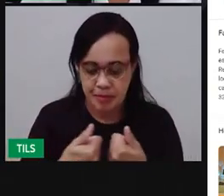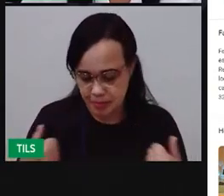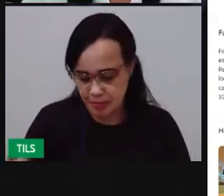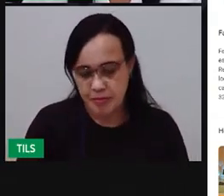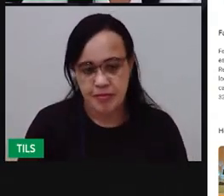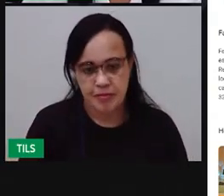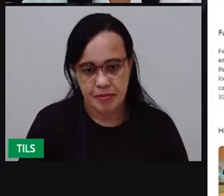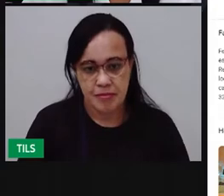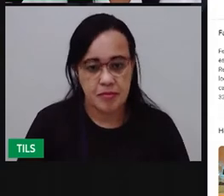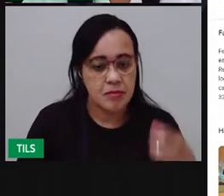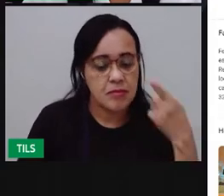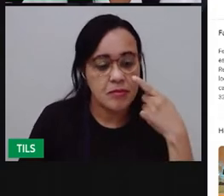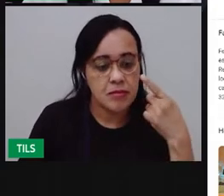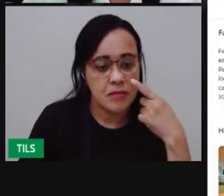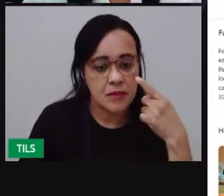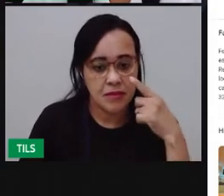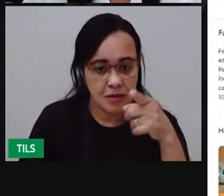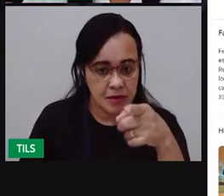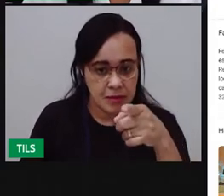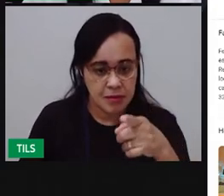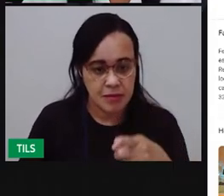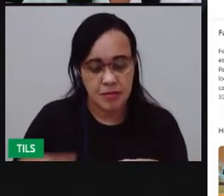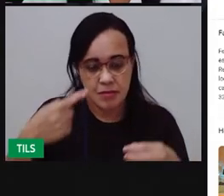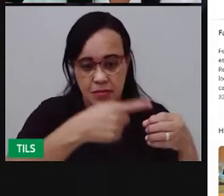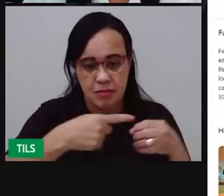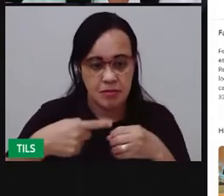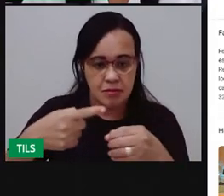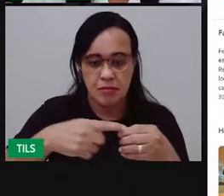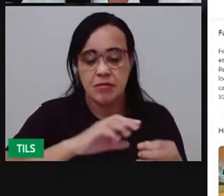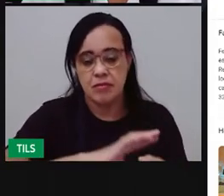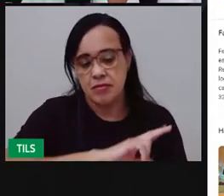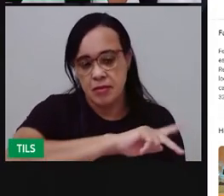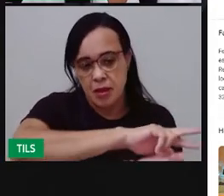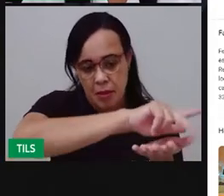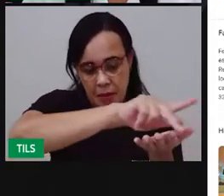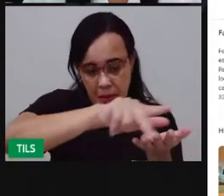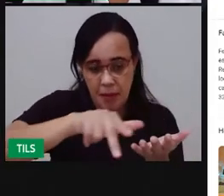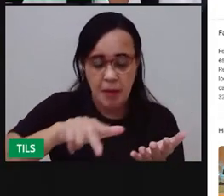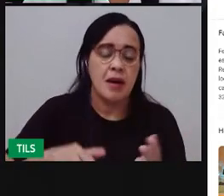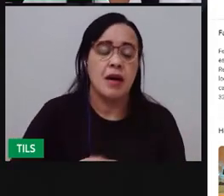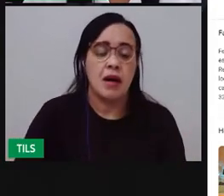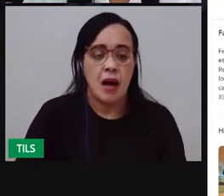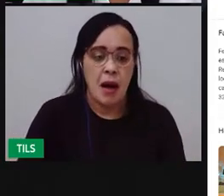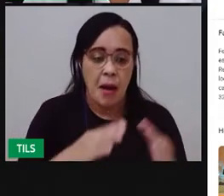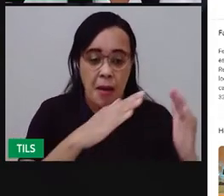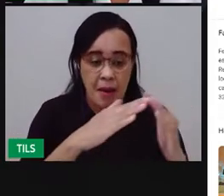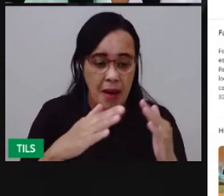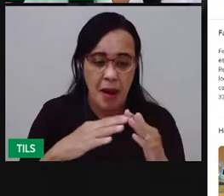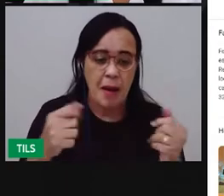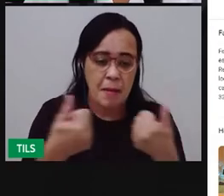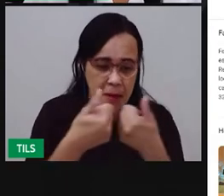Olha, como Conceição de Acuípe, que é uma cidade vizinha aqui.